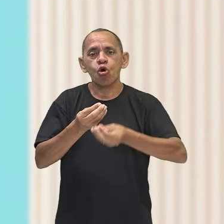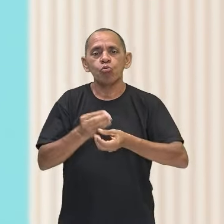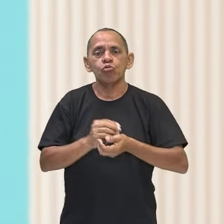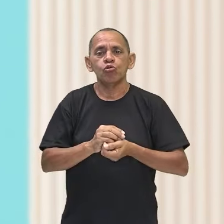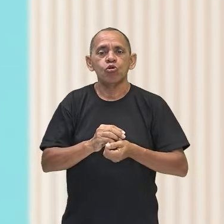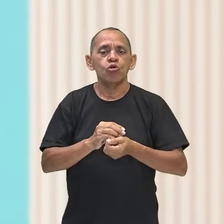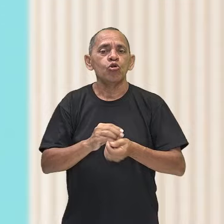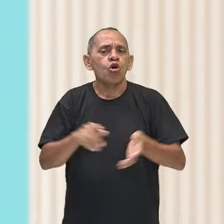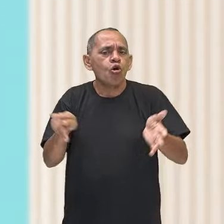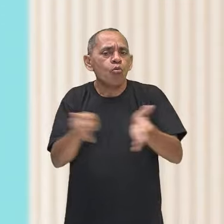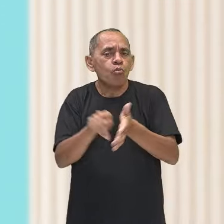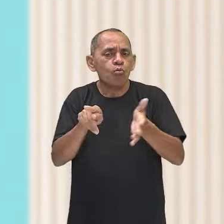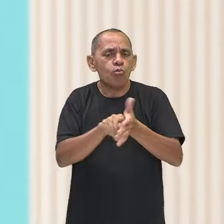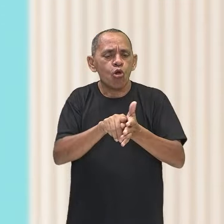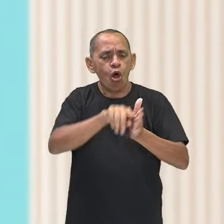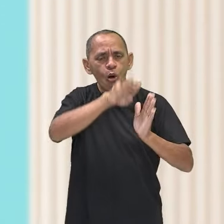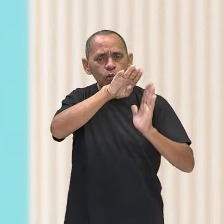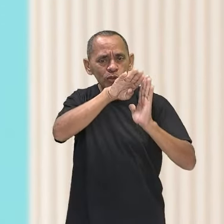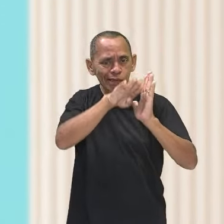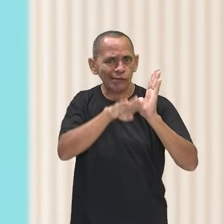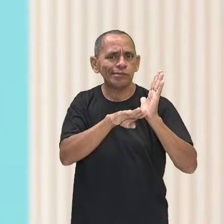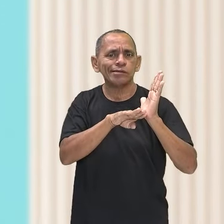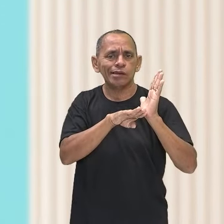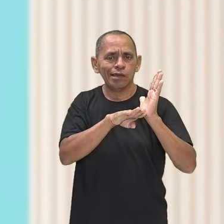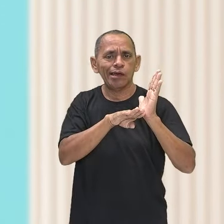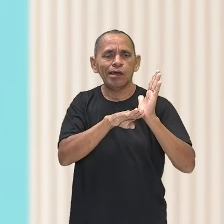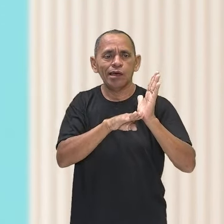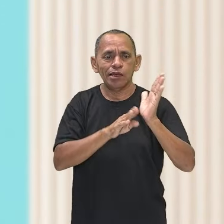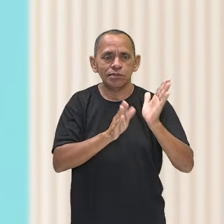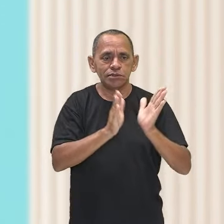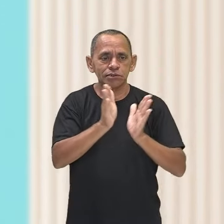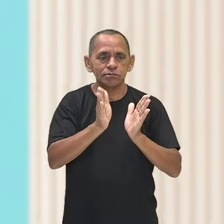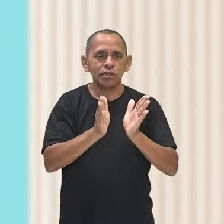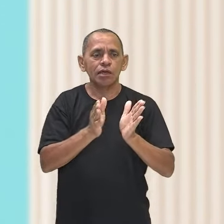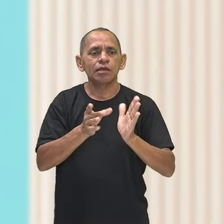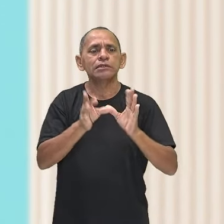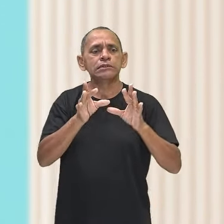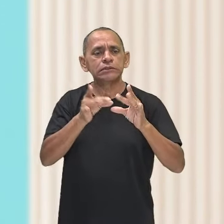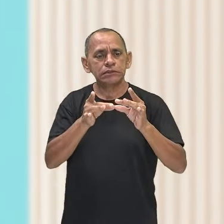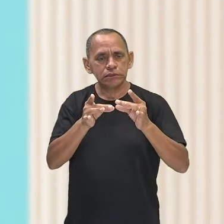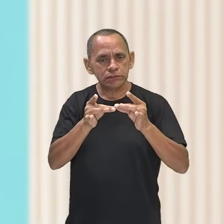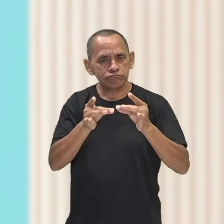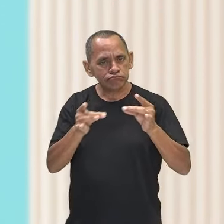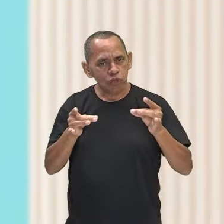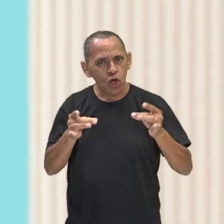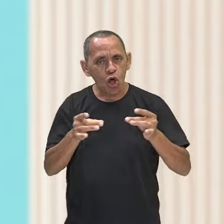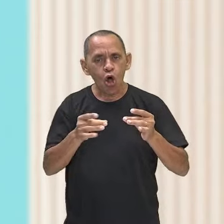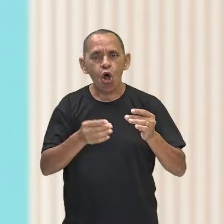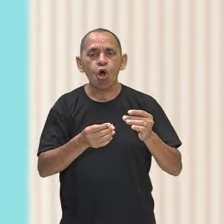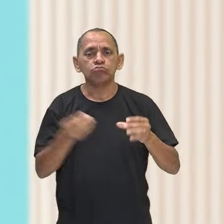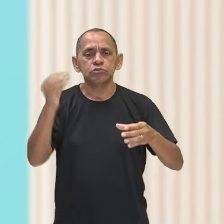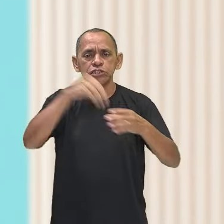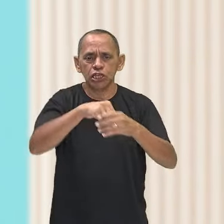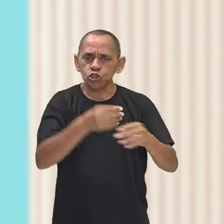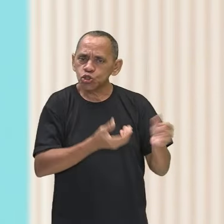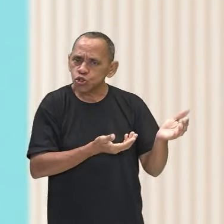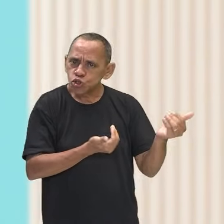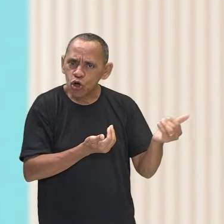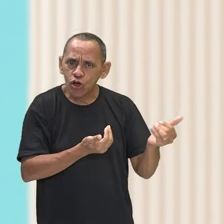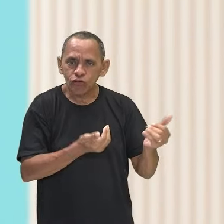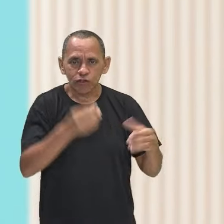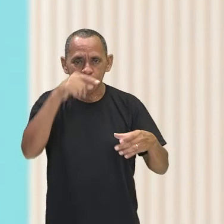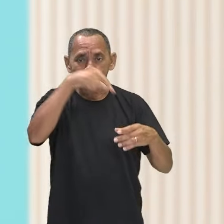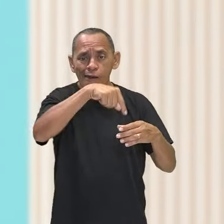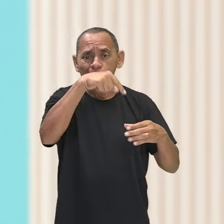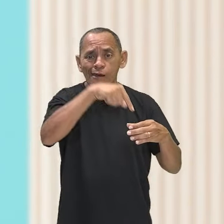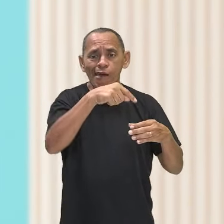classes onde o jovem está inserido. Por exemplo, se